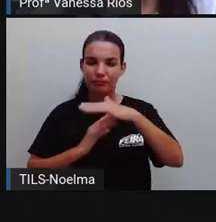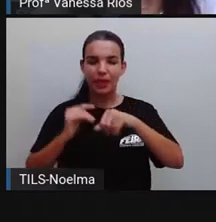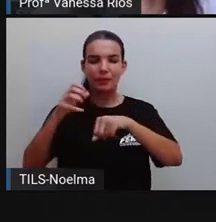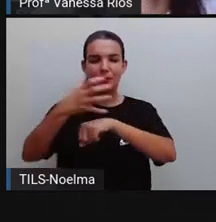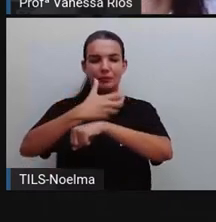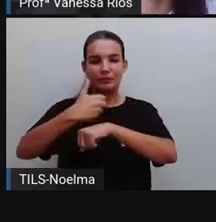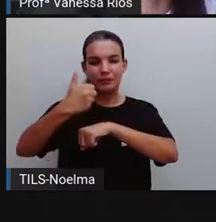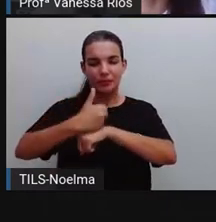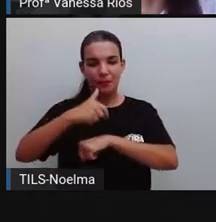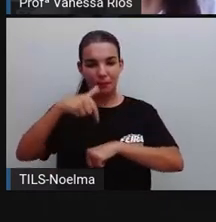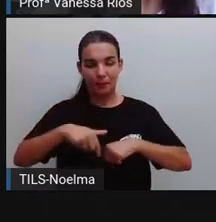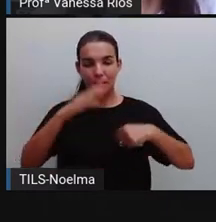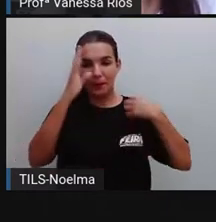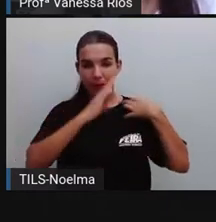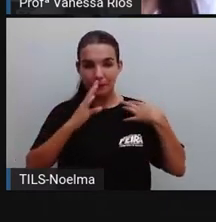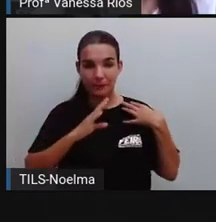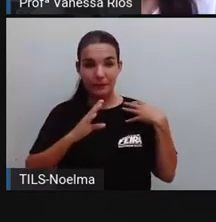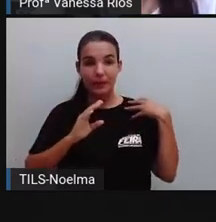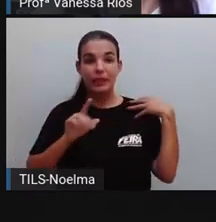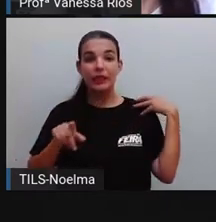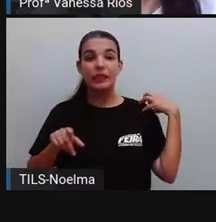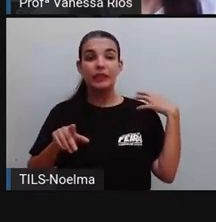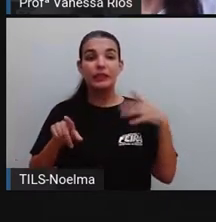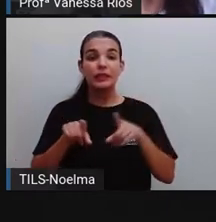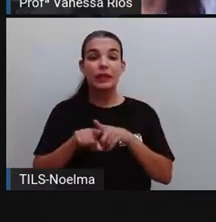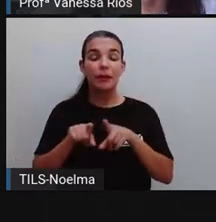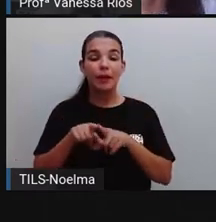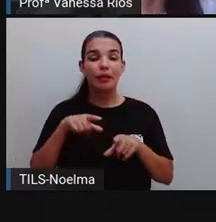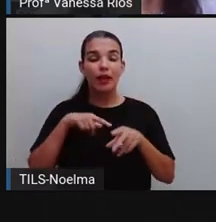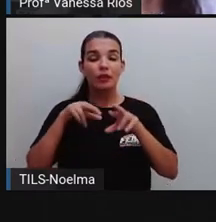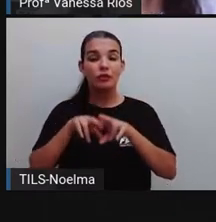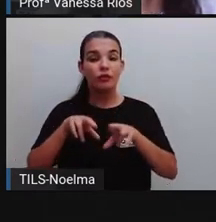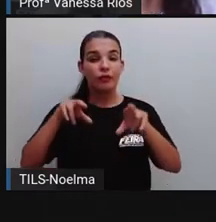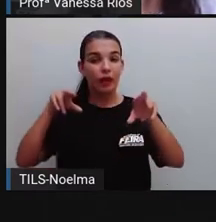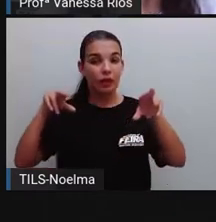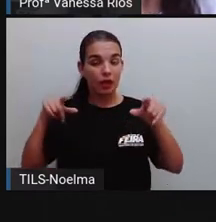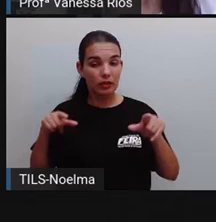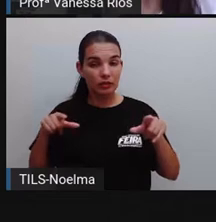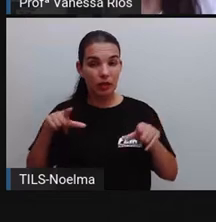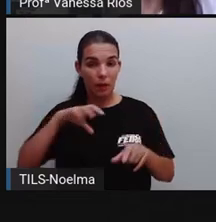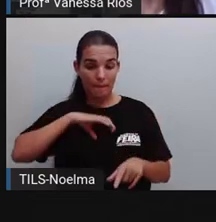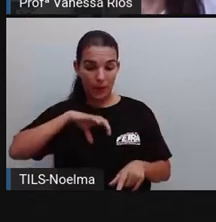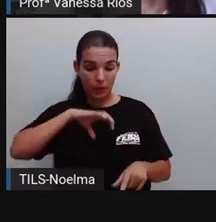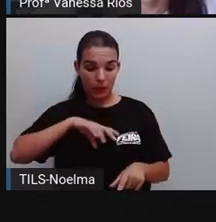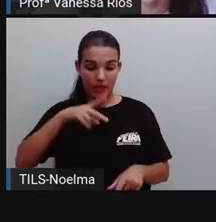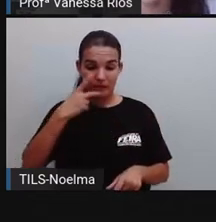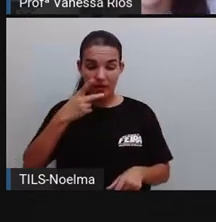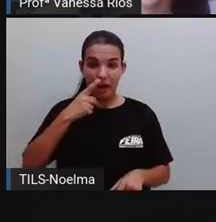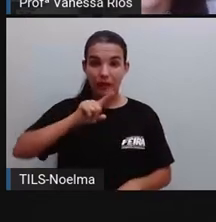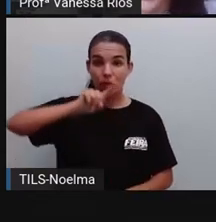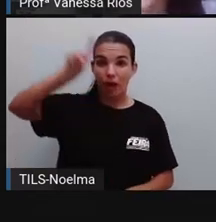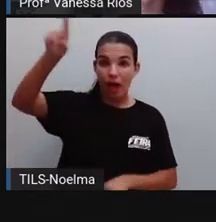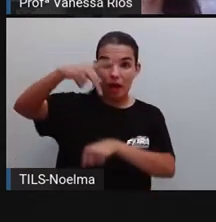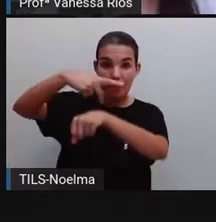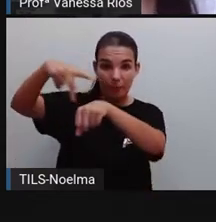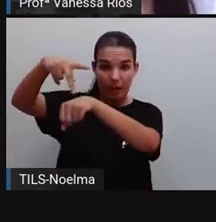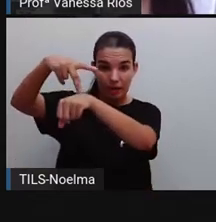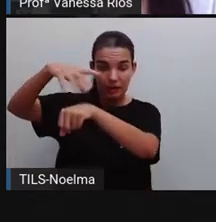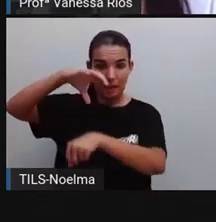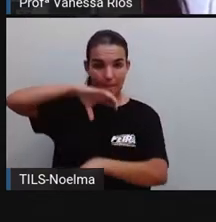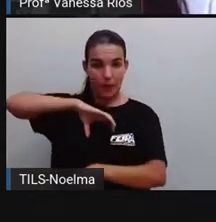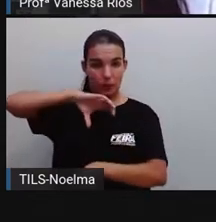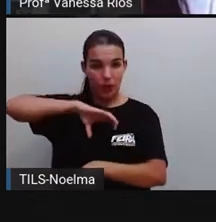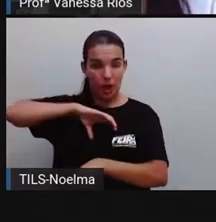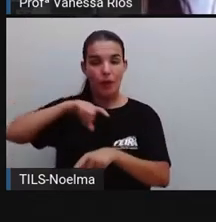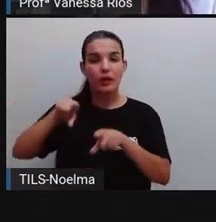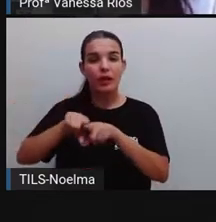E a gente percebe aí que temos diferenças, né? Entre o português falado lá em Portugal, porque a gente tem